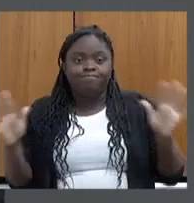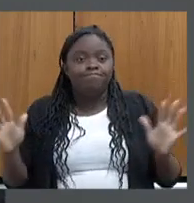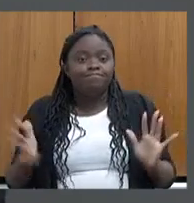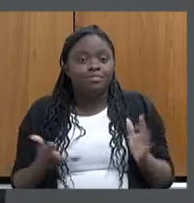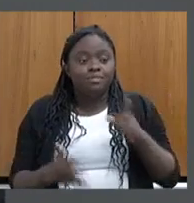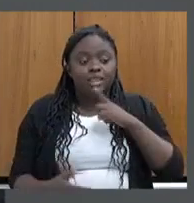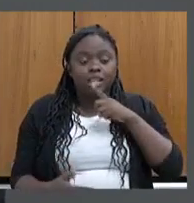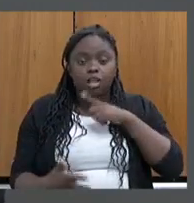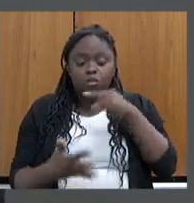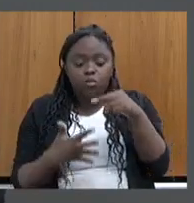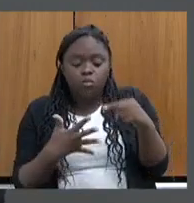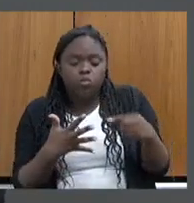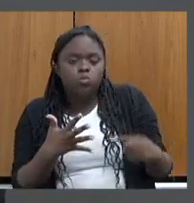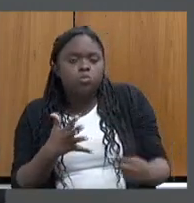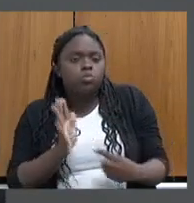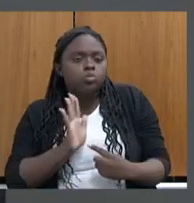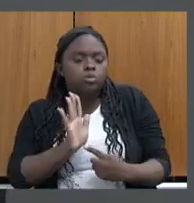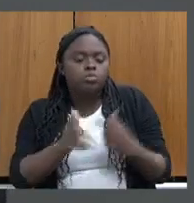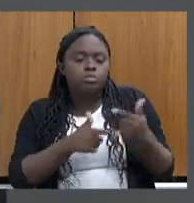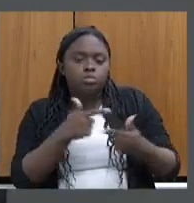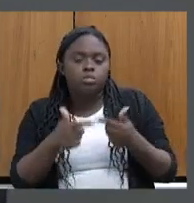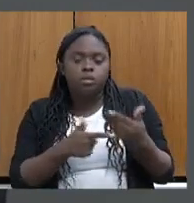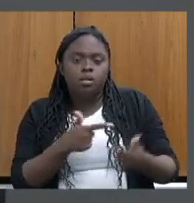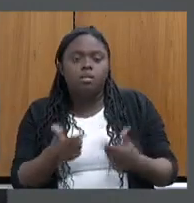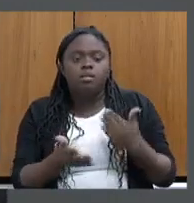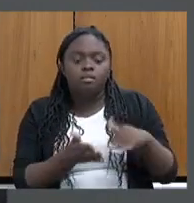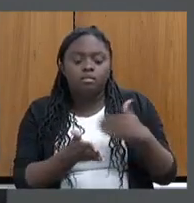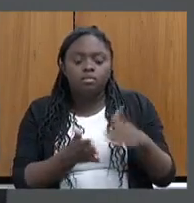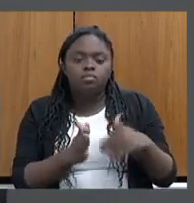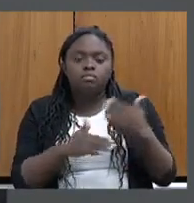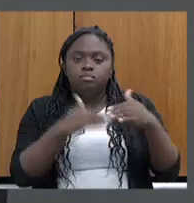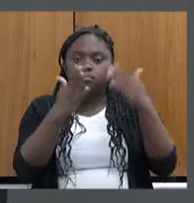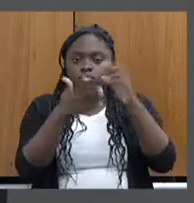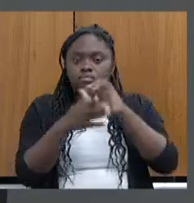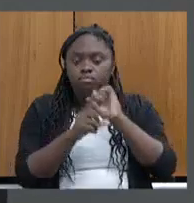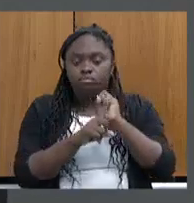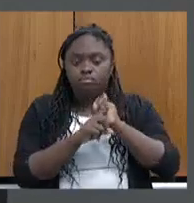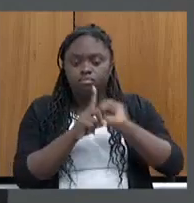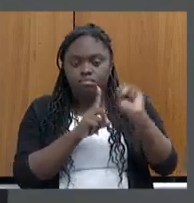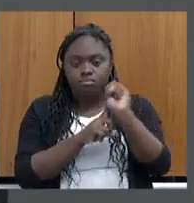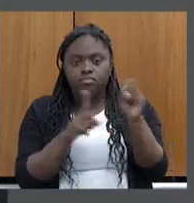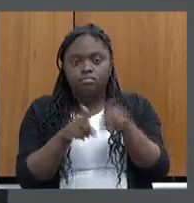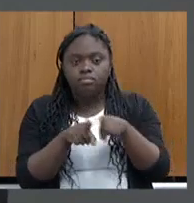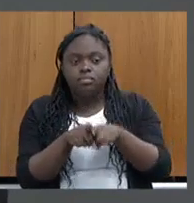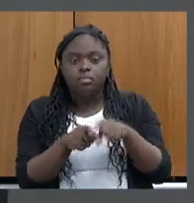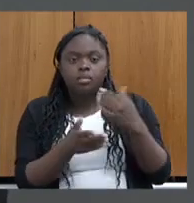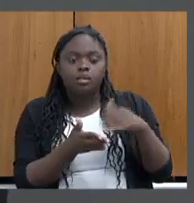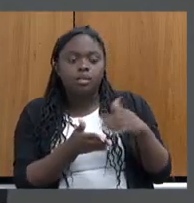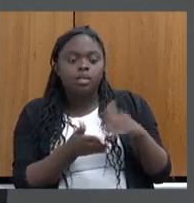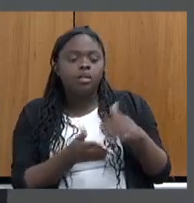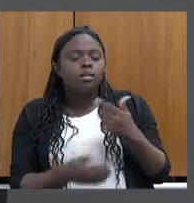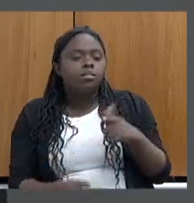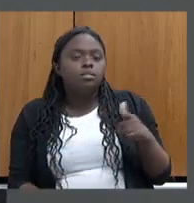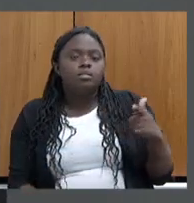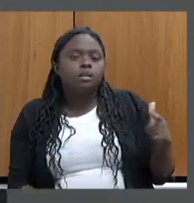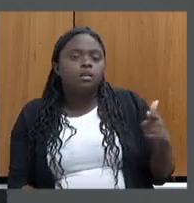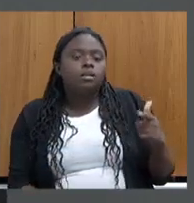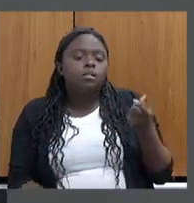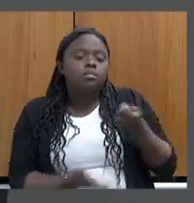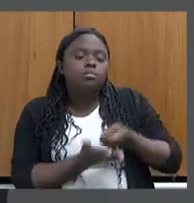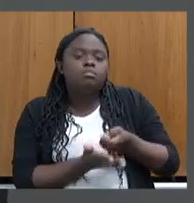Ir considerando o trabalho da Secretaria de Desenvolvimento Social e, da mesma forma, uma secretaria que não tem índices